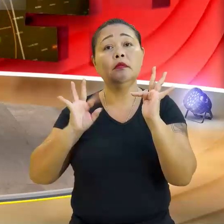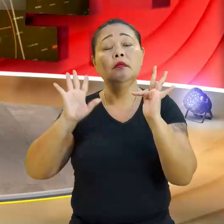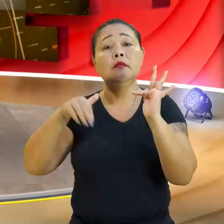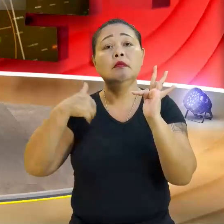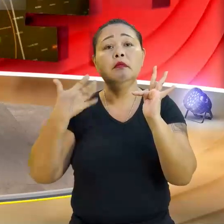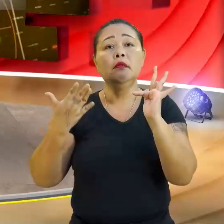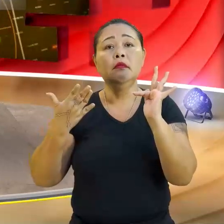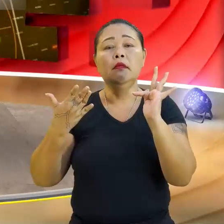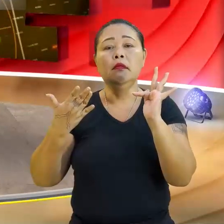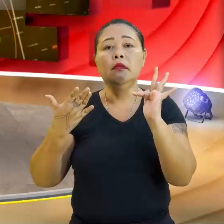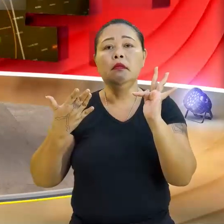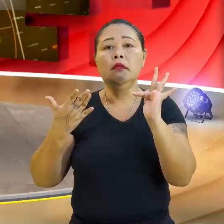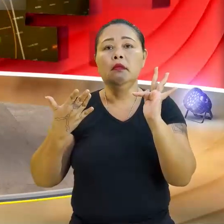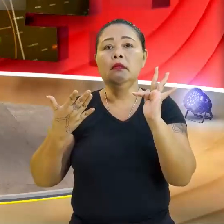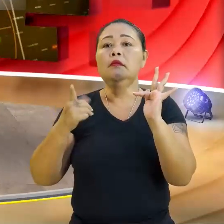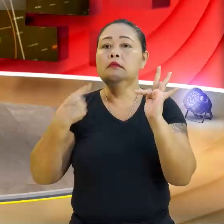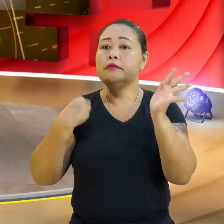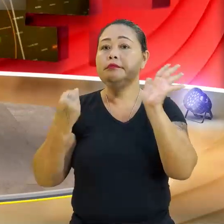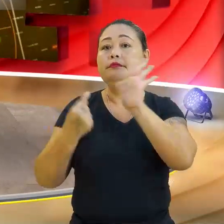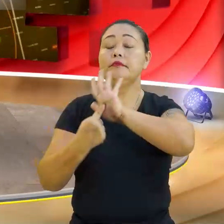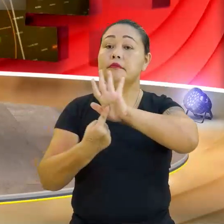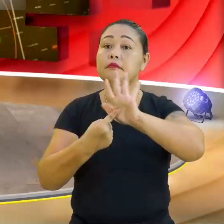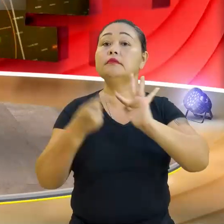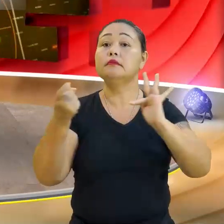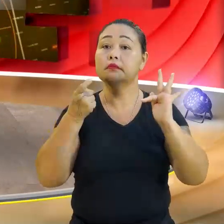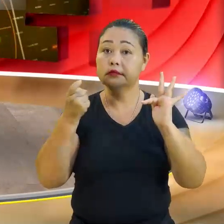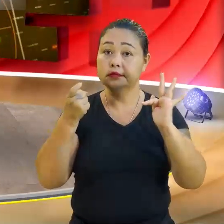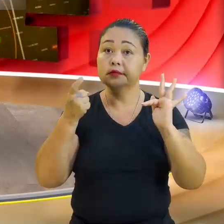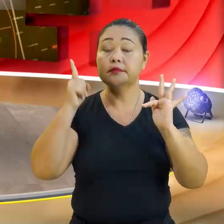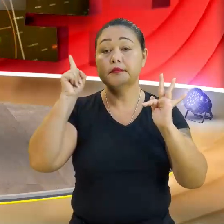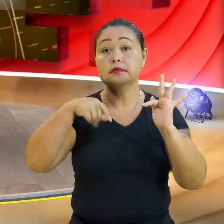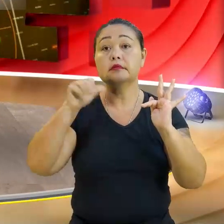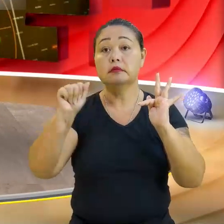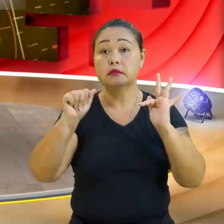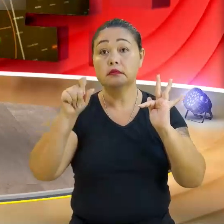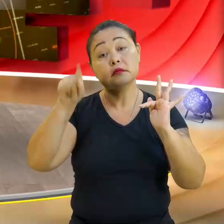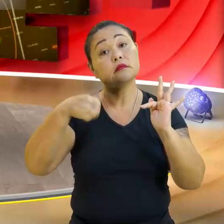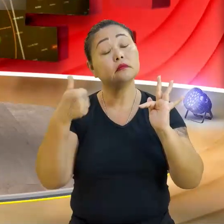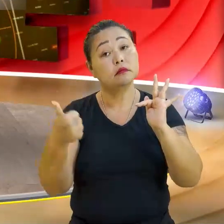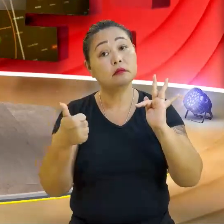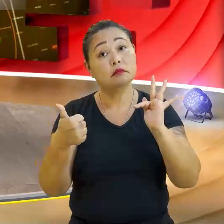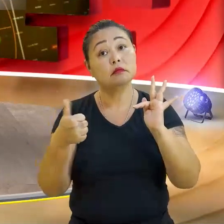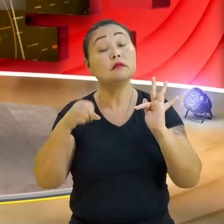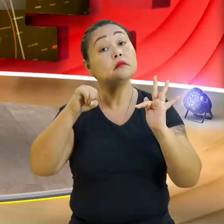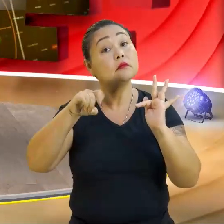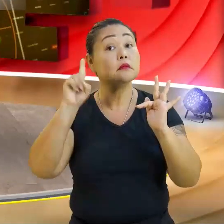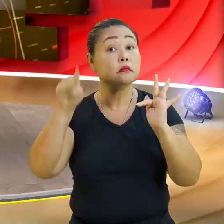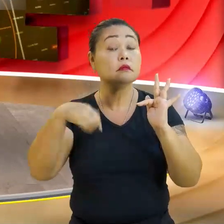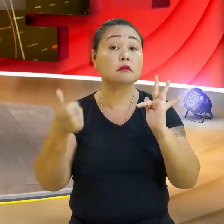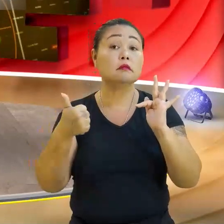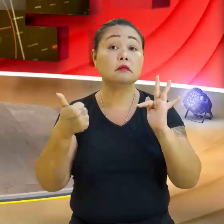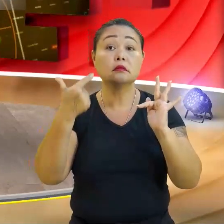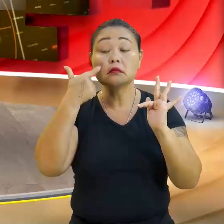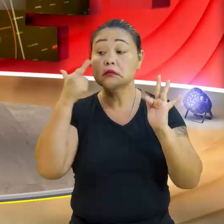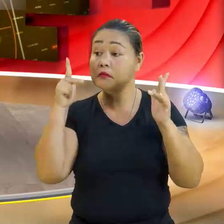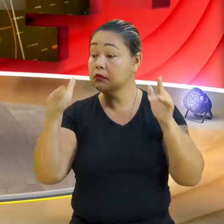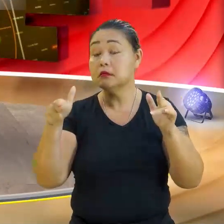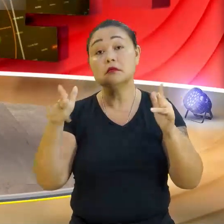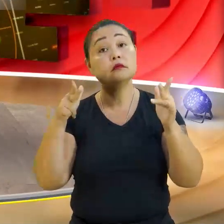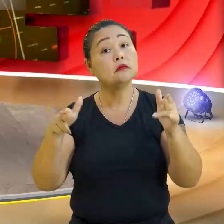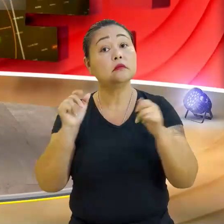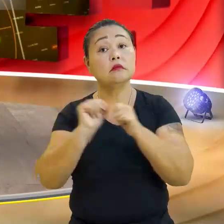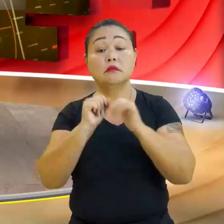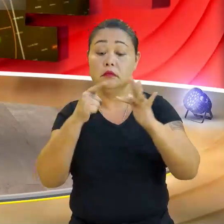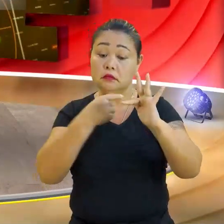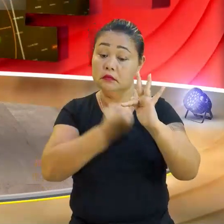Quando aparecer o x, eu vou ter que olhar. O a é 1, se ele for 1, cara, crachá, identidade. O número que